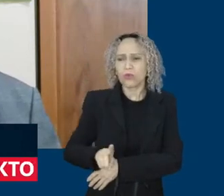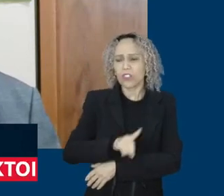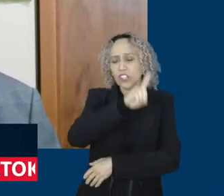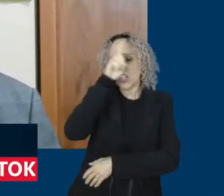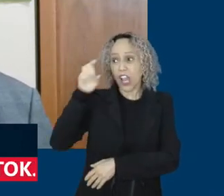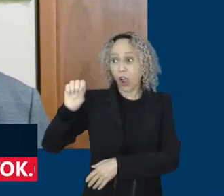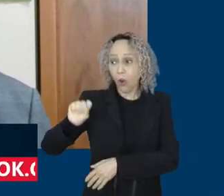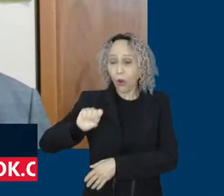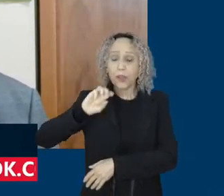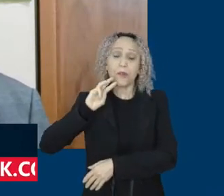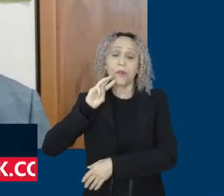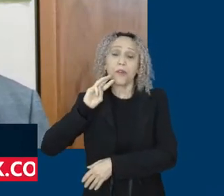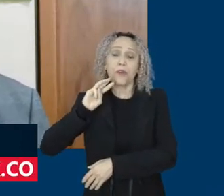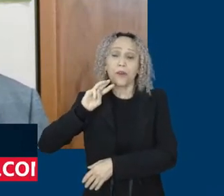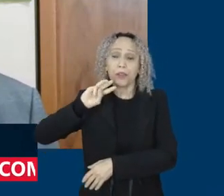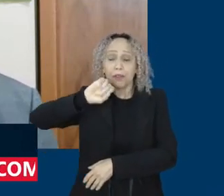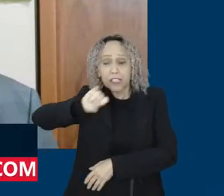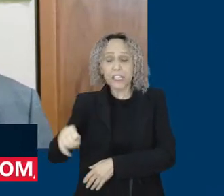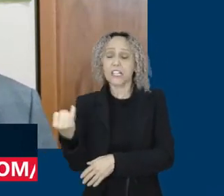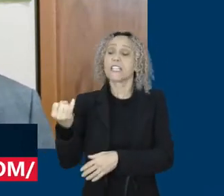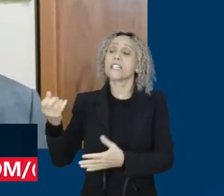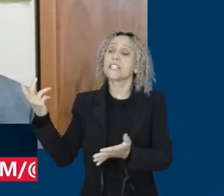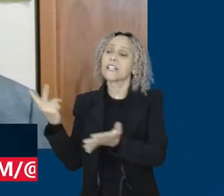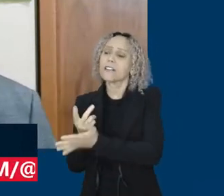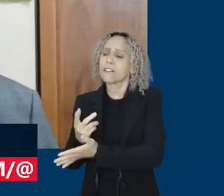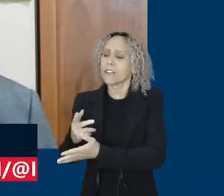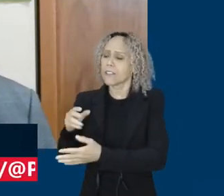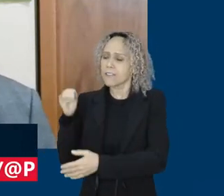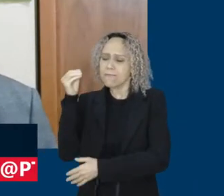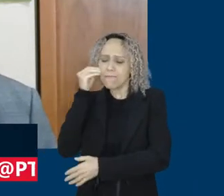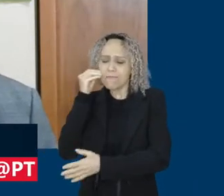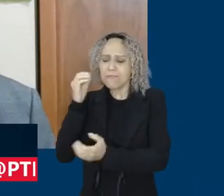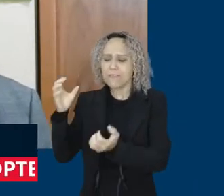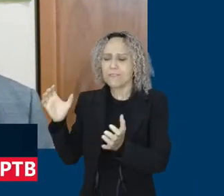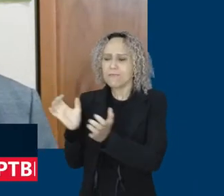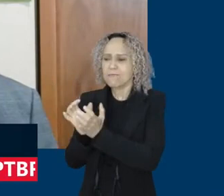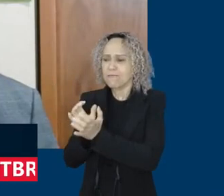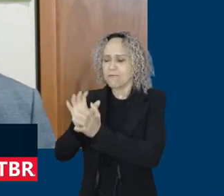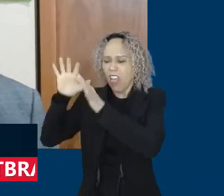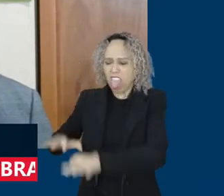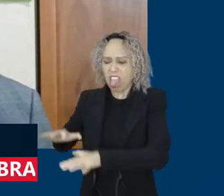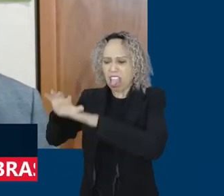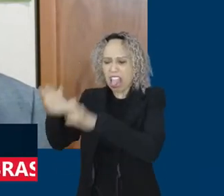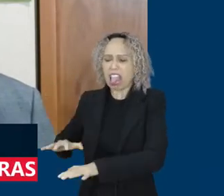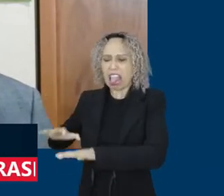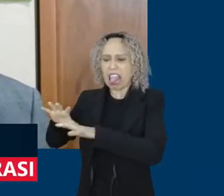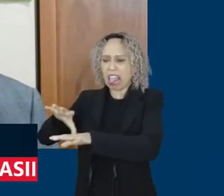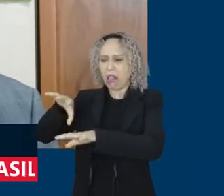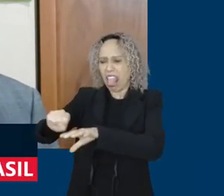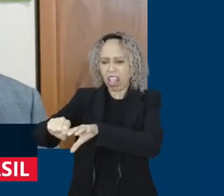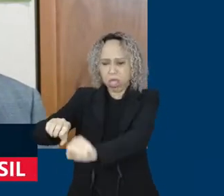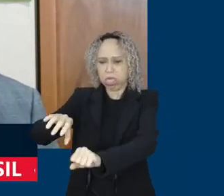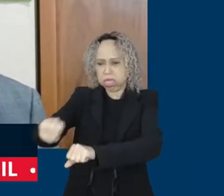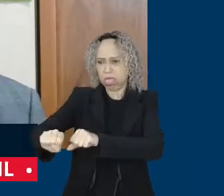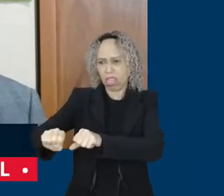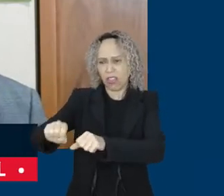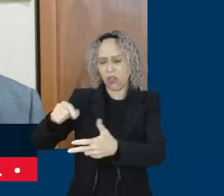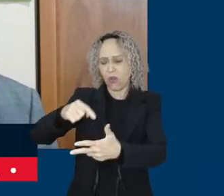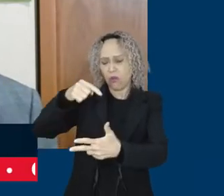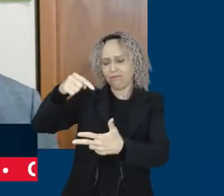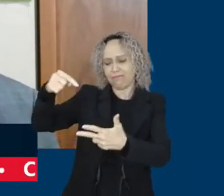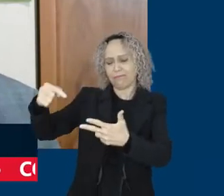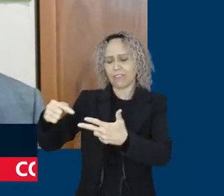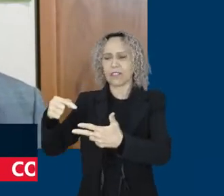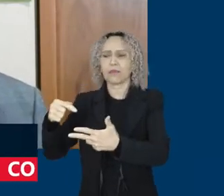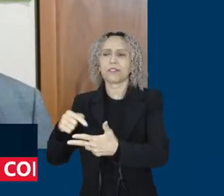vai ser o nosso papel lá dentro. Para isso, nós temos muitos instrumentos para que a verdade prevaleça. Principalmente quem nós